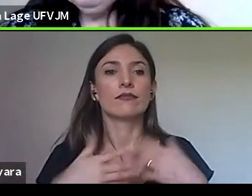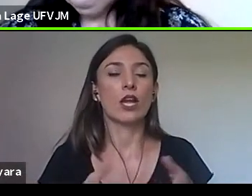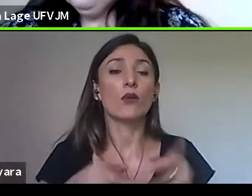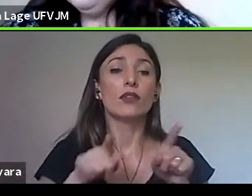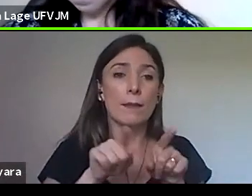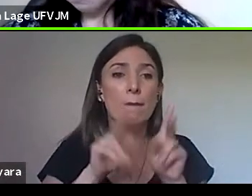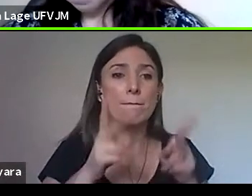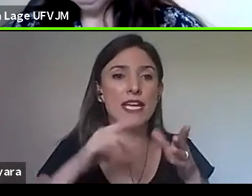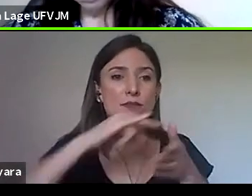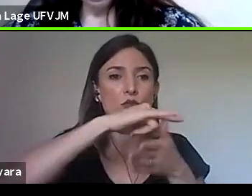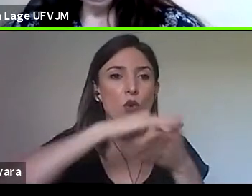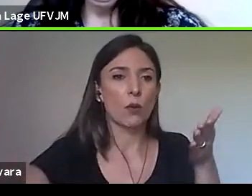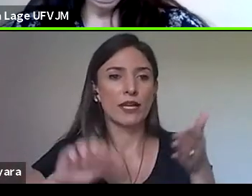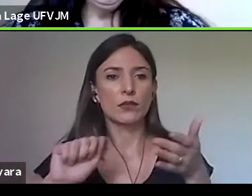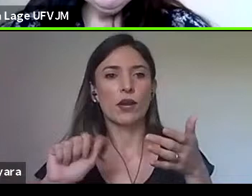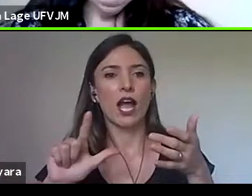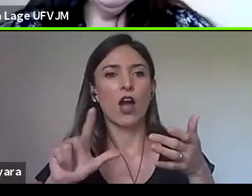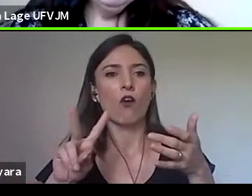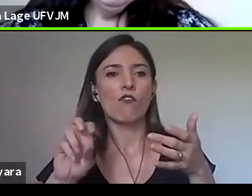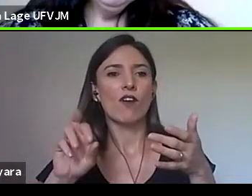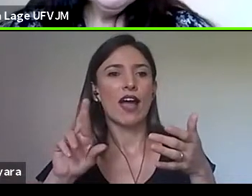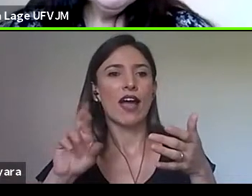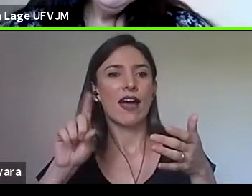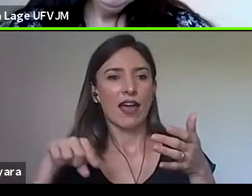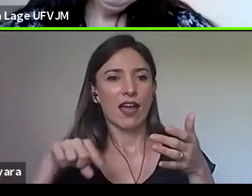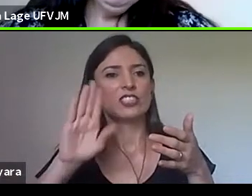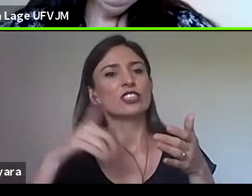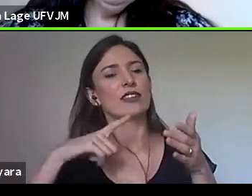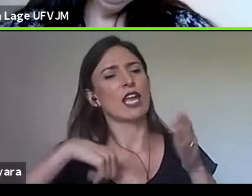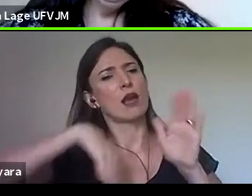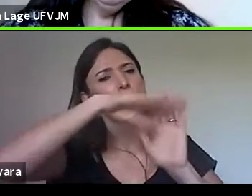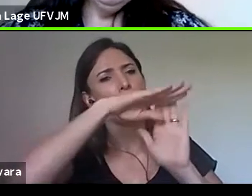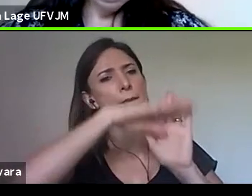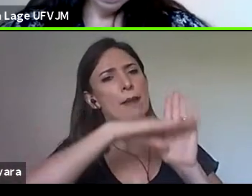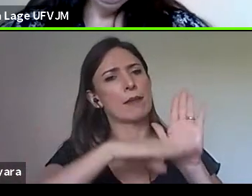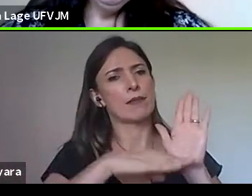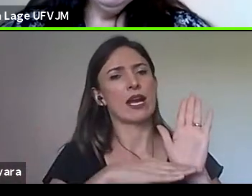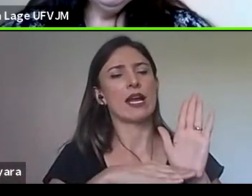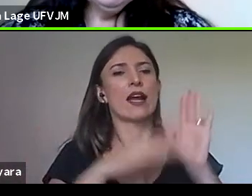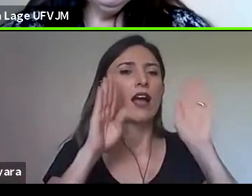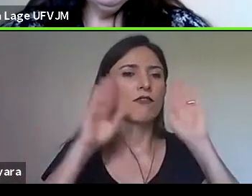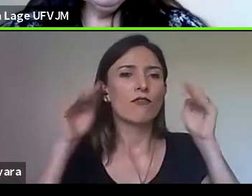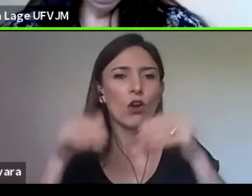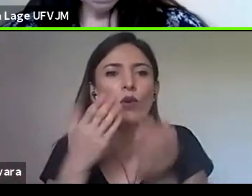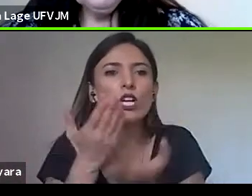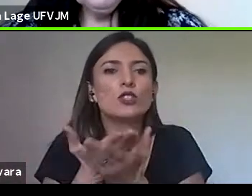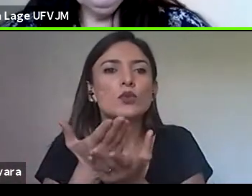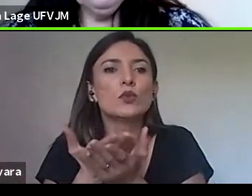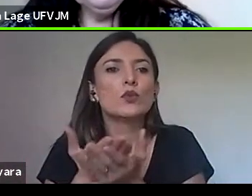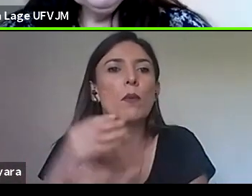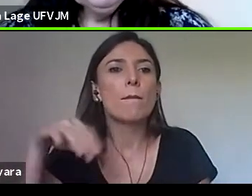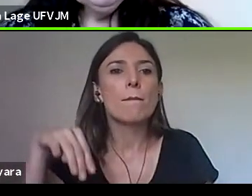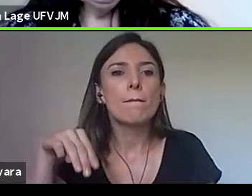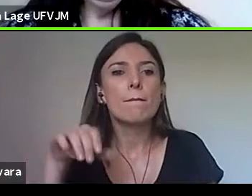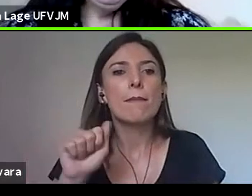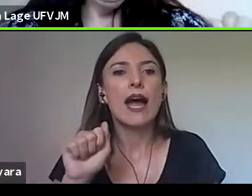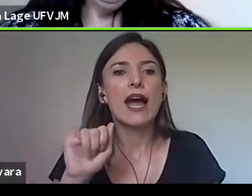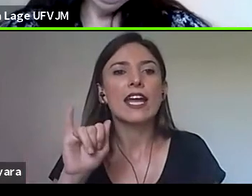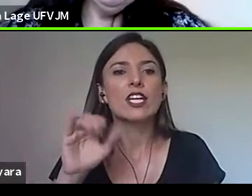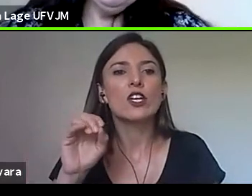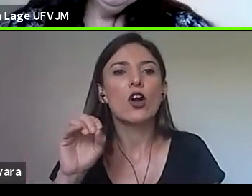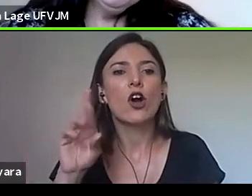também já propõe os estudos maiores. Os estudos maiores é a previsão, então, de uma grande reforma,